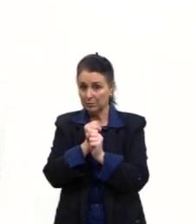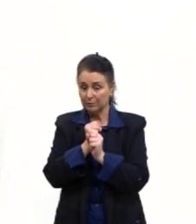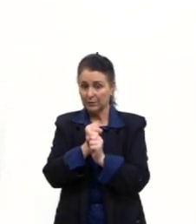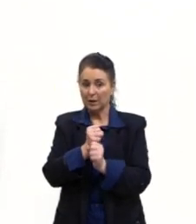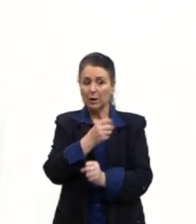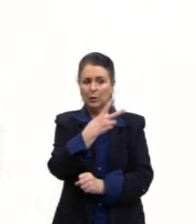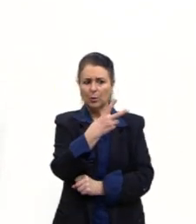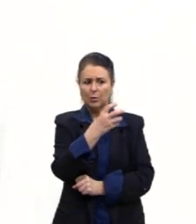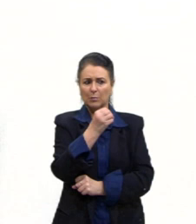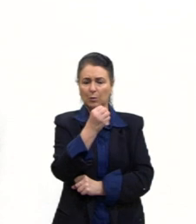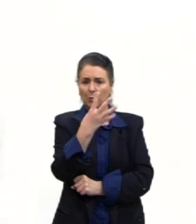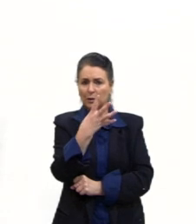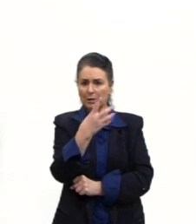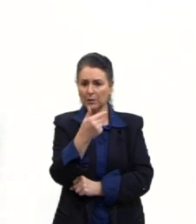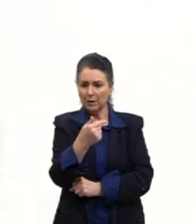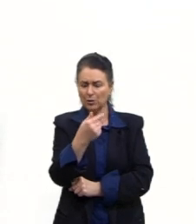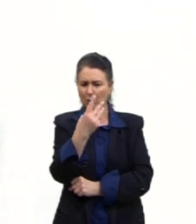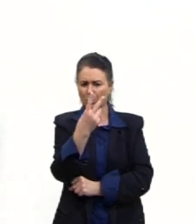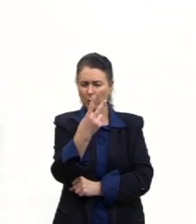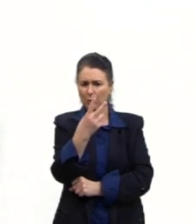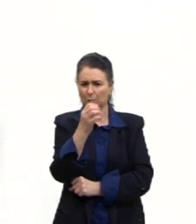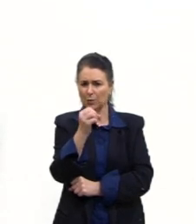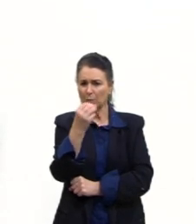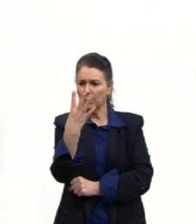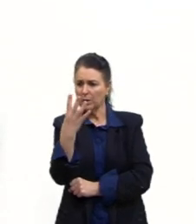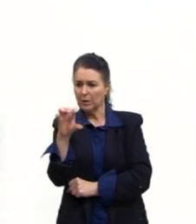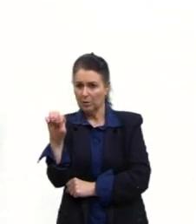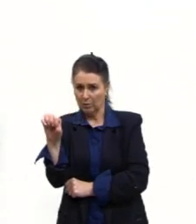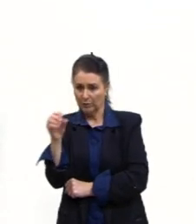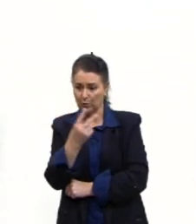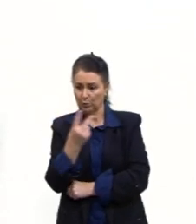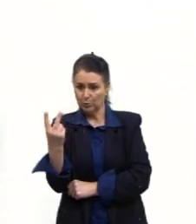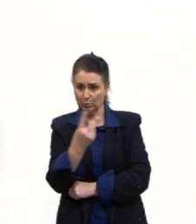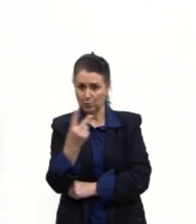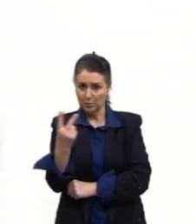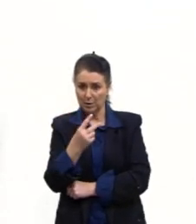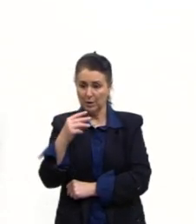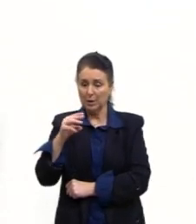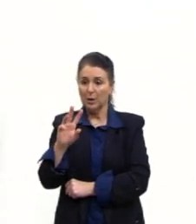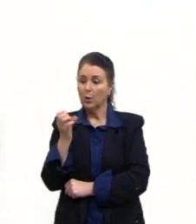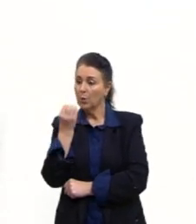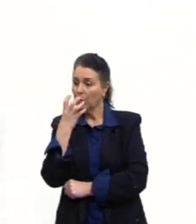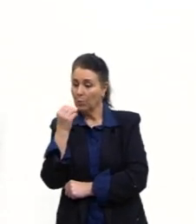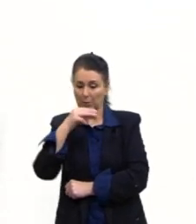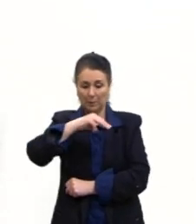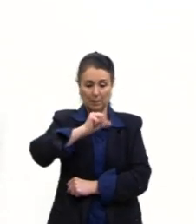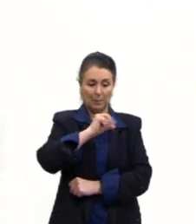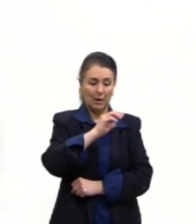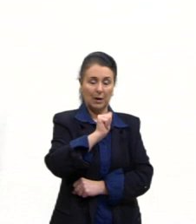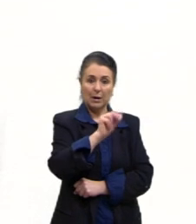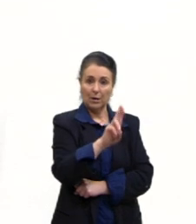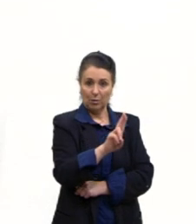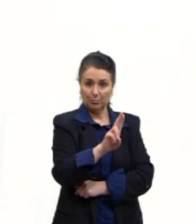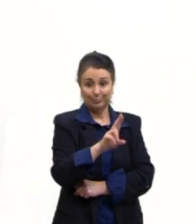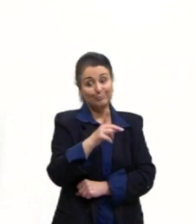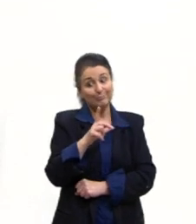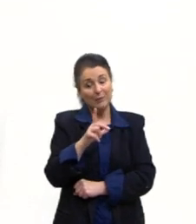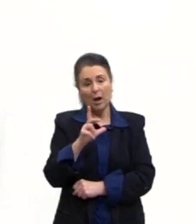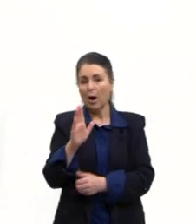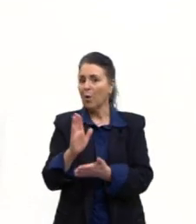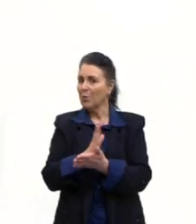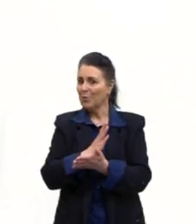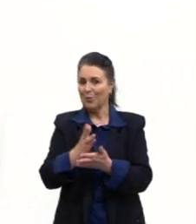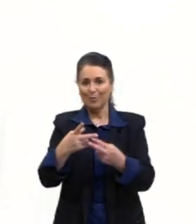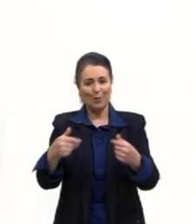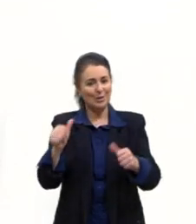2047 e 2049, respectivamente, entre Hong Kong e Macau, nós vamos ter alguma questão aí, tá, gurizada? A